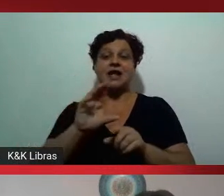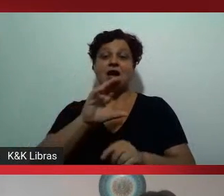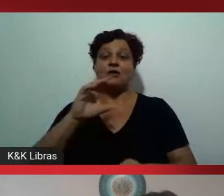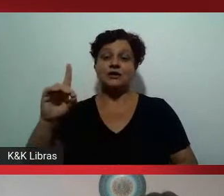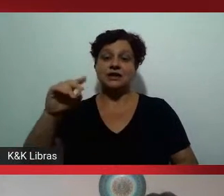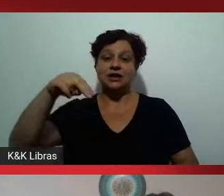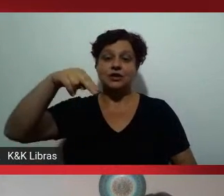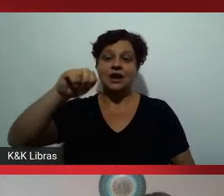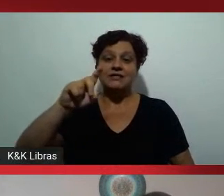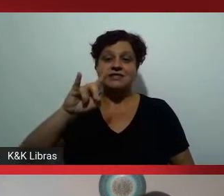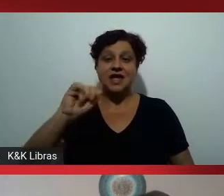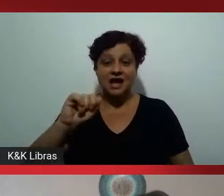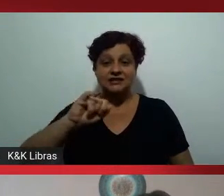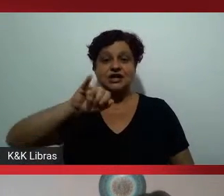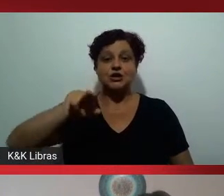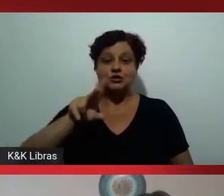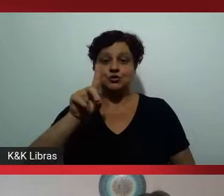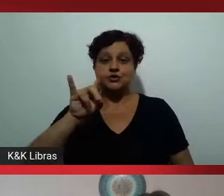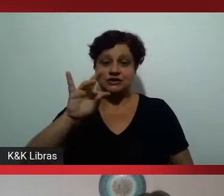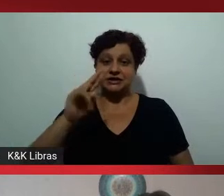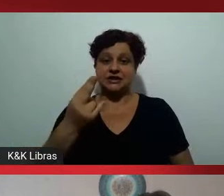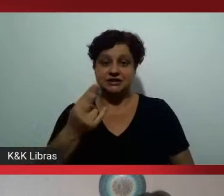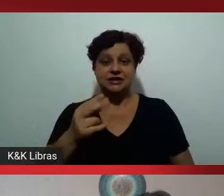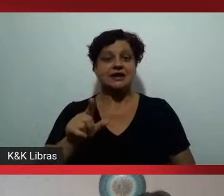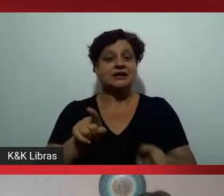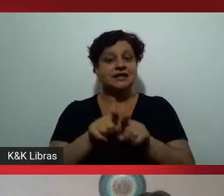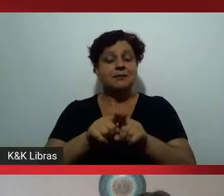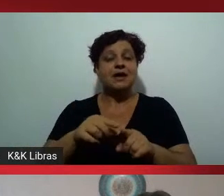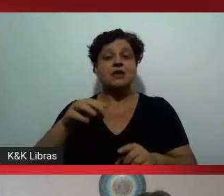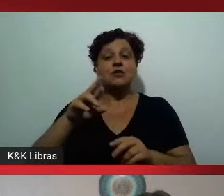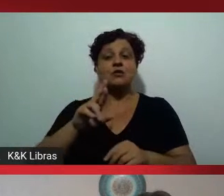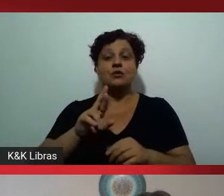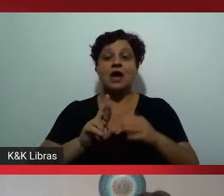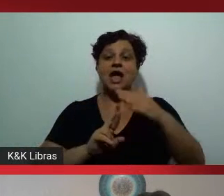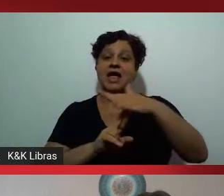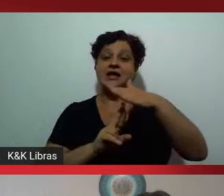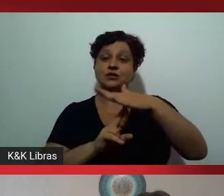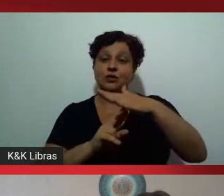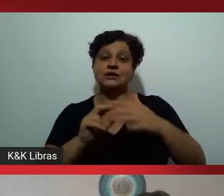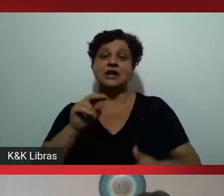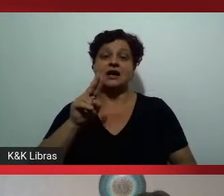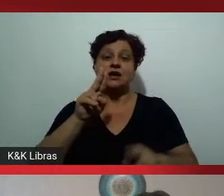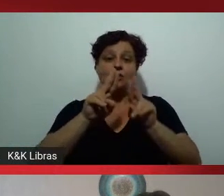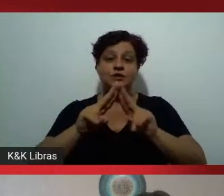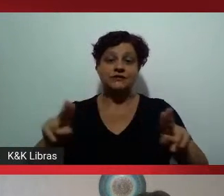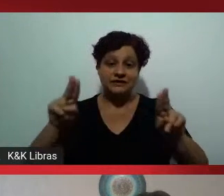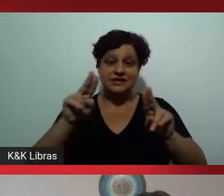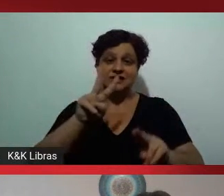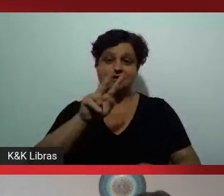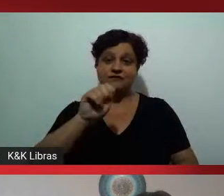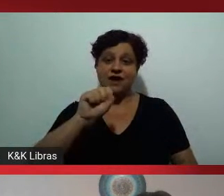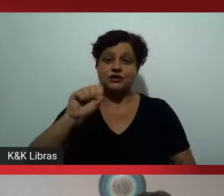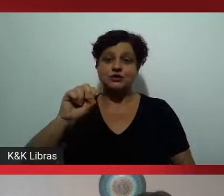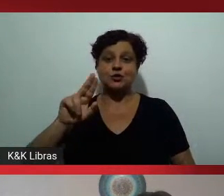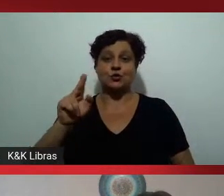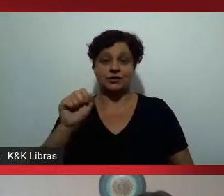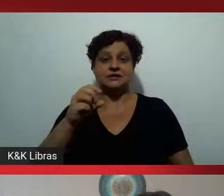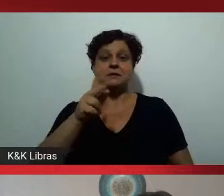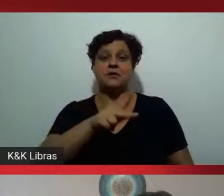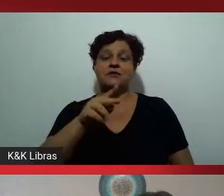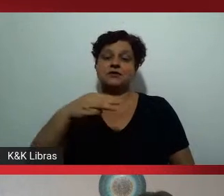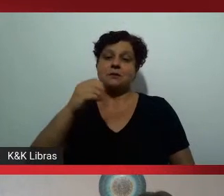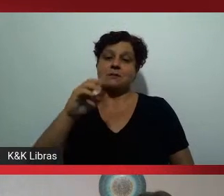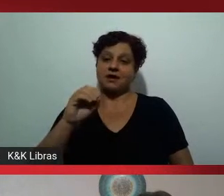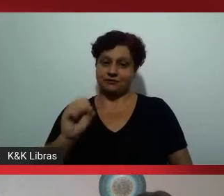a Nádia, a Judite, também o magnífico reitor da Universidade de Assouras, o professor Marcos, né?